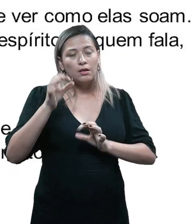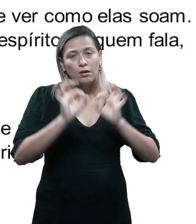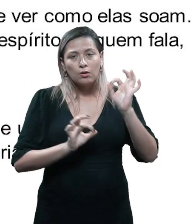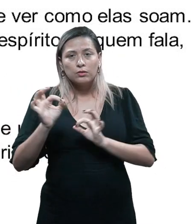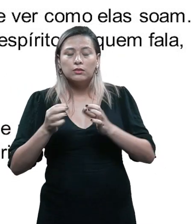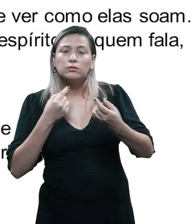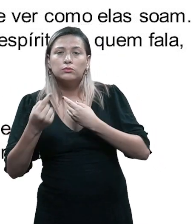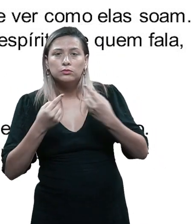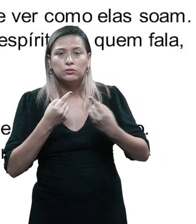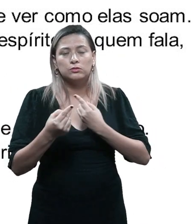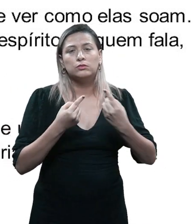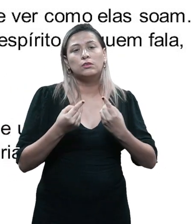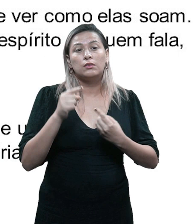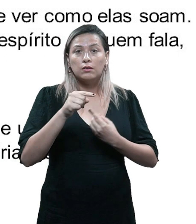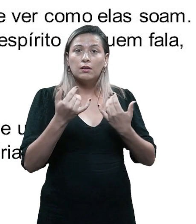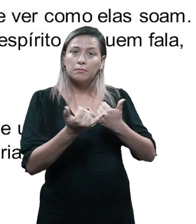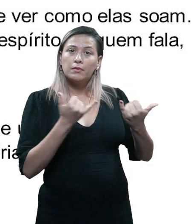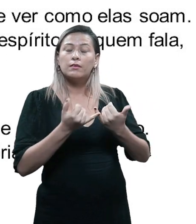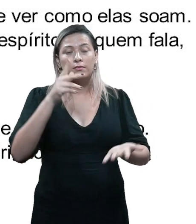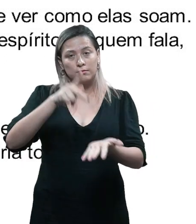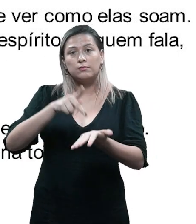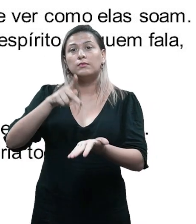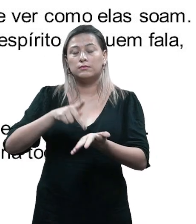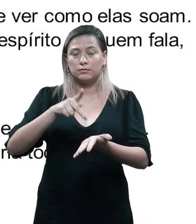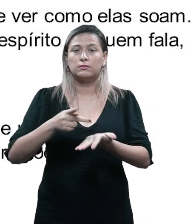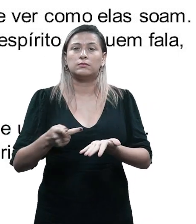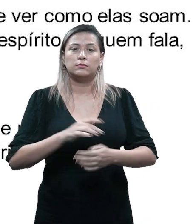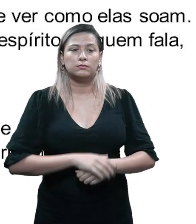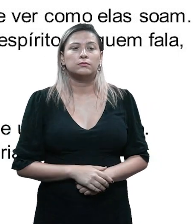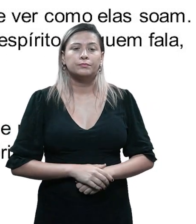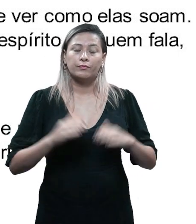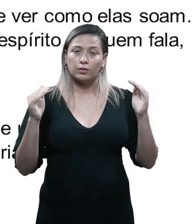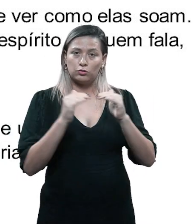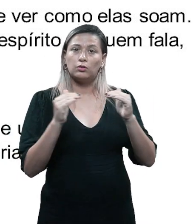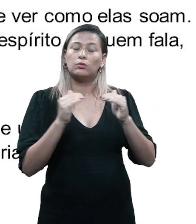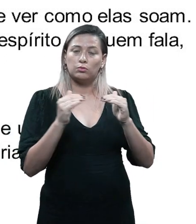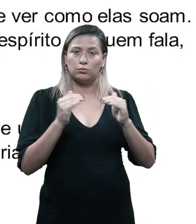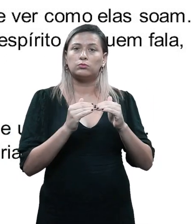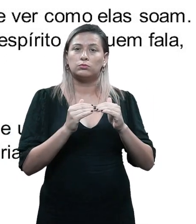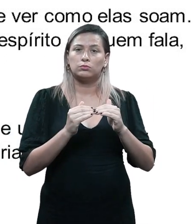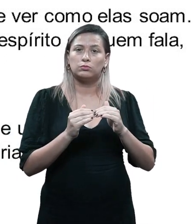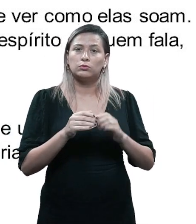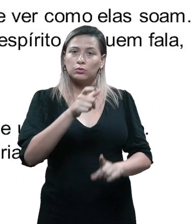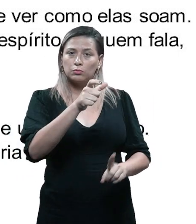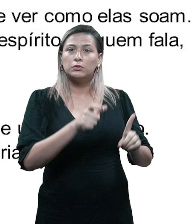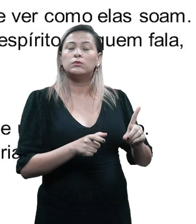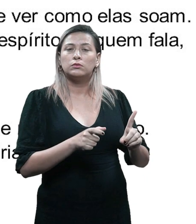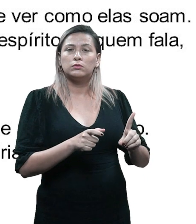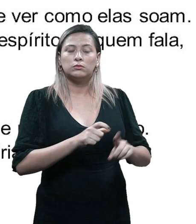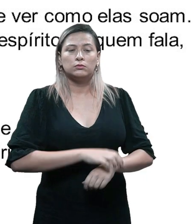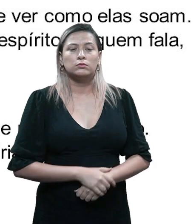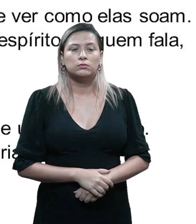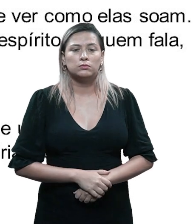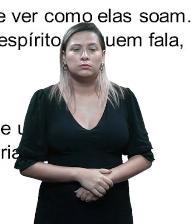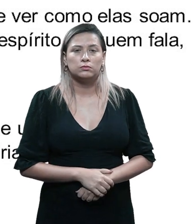na criação dos seus diálogos, que eles realmente pareçam verossímeis e que eles condigam, que eles tenham a